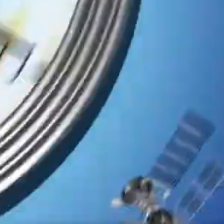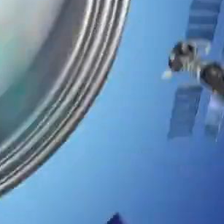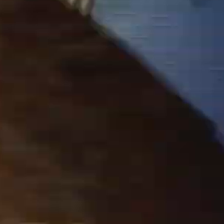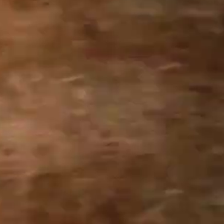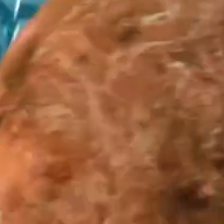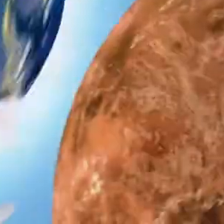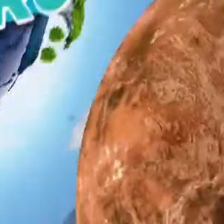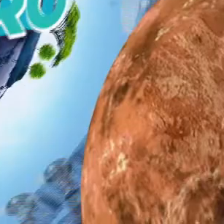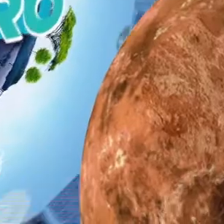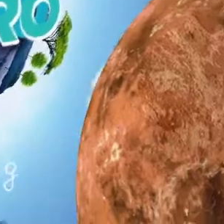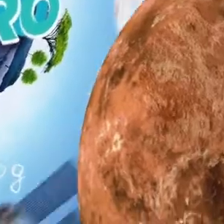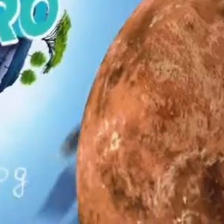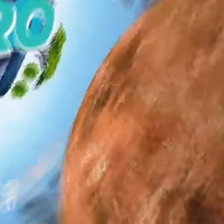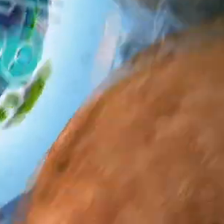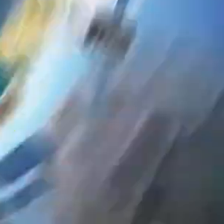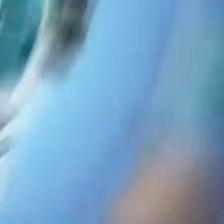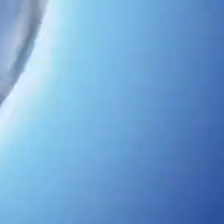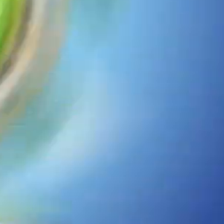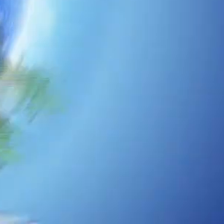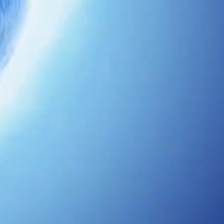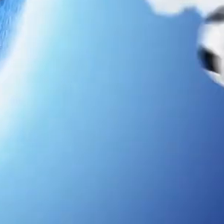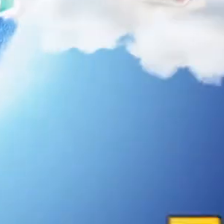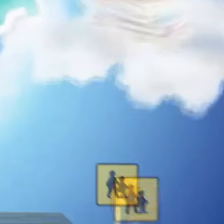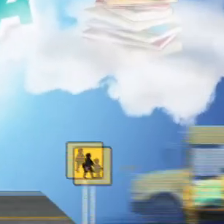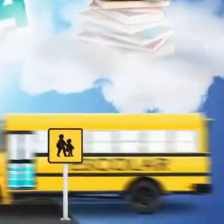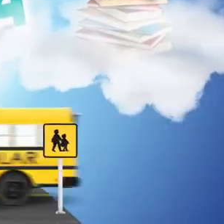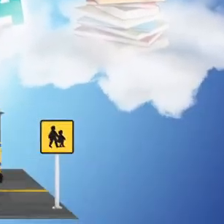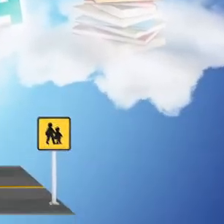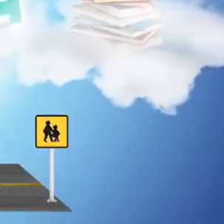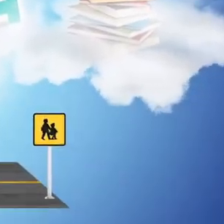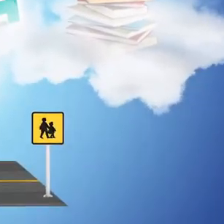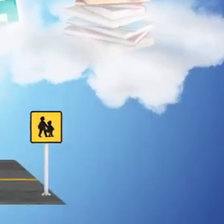Tchau! Tchau! Tchau! Tchau!